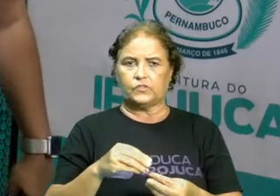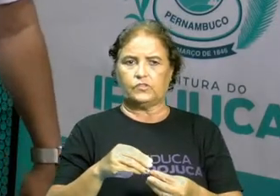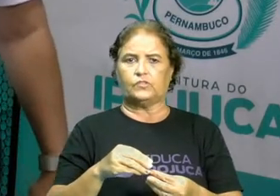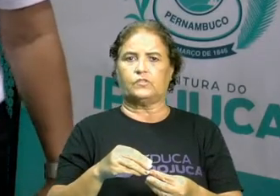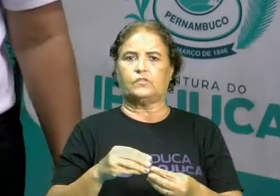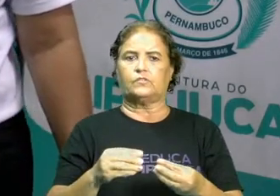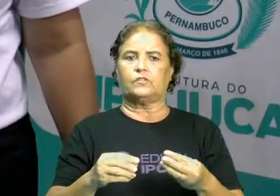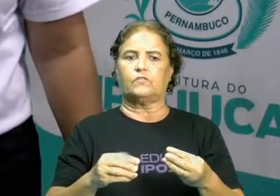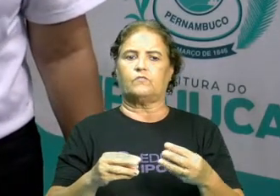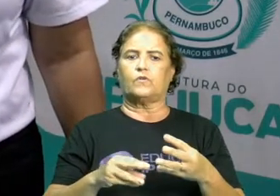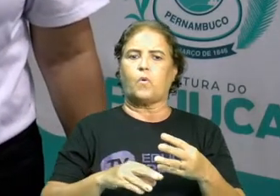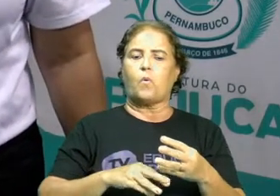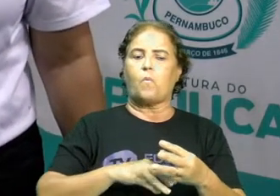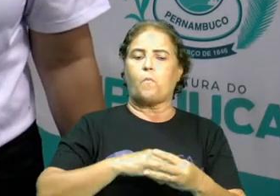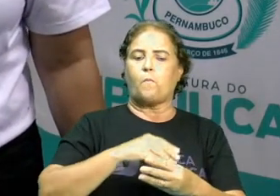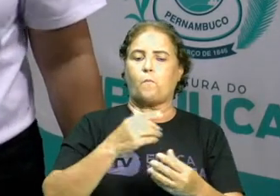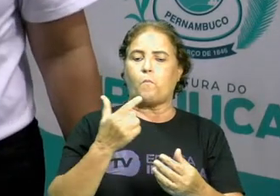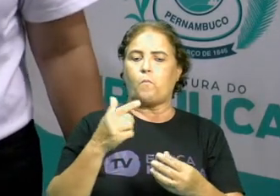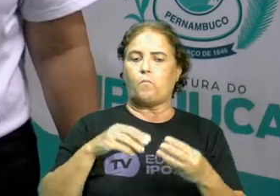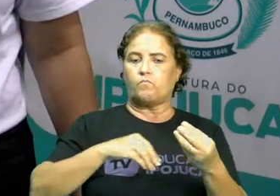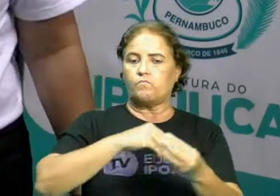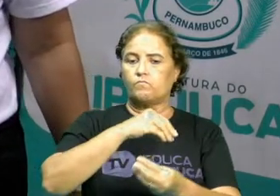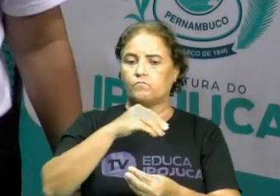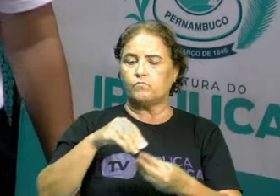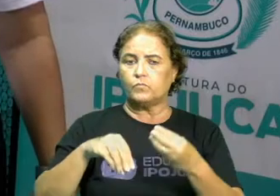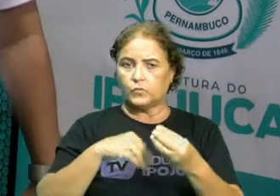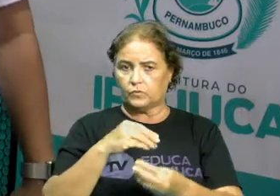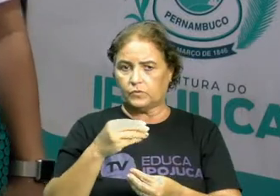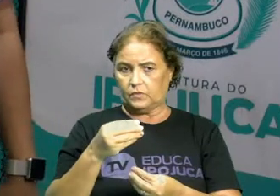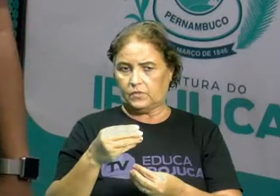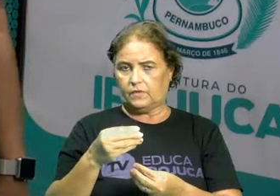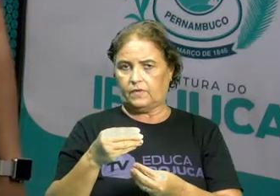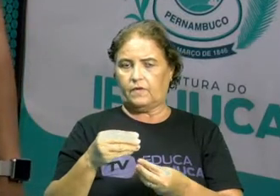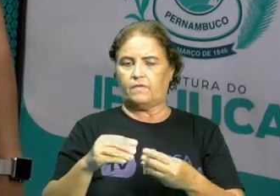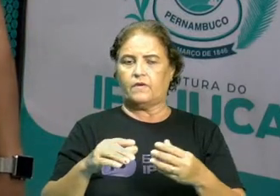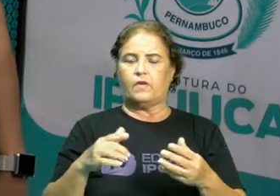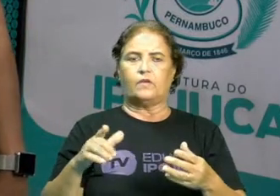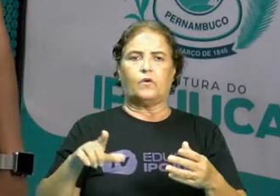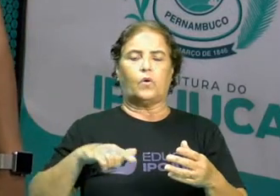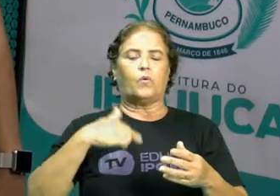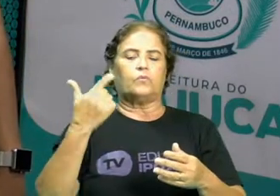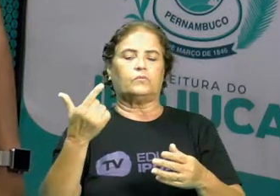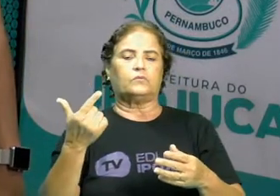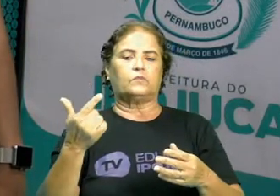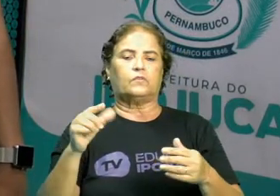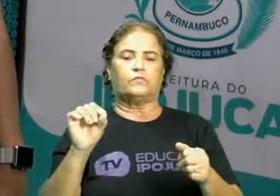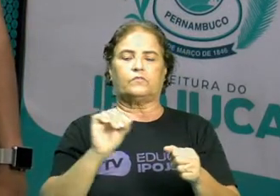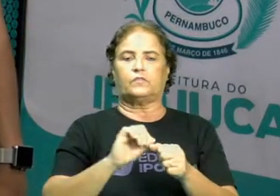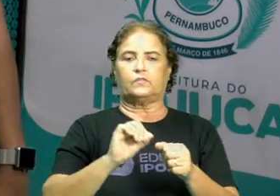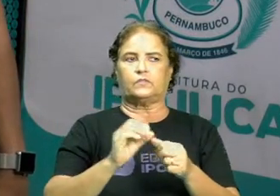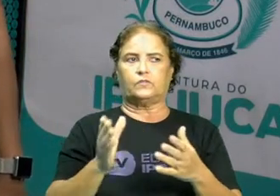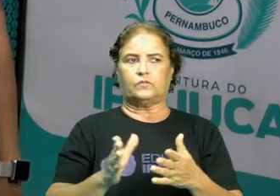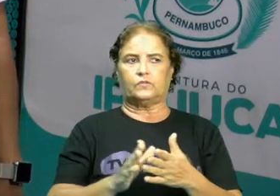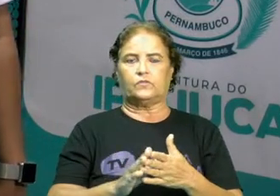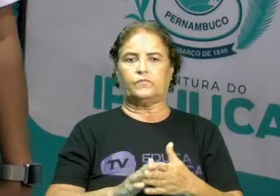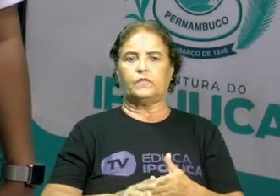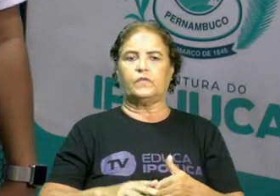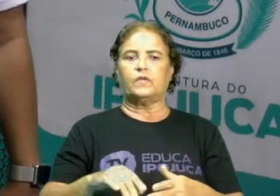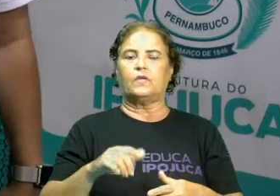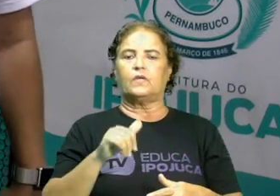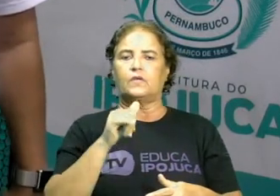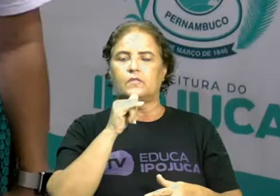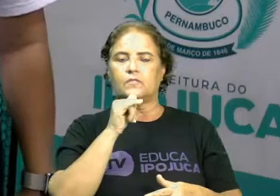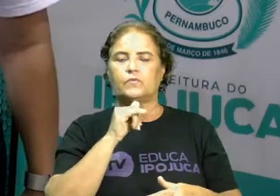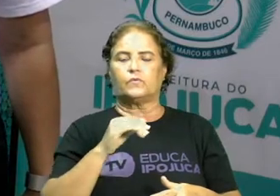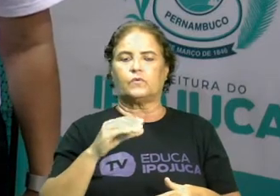vão se transformar em uma outra coisa. Bem simples para vocês entenderem. Eu tenho um cloreto, que é uma substância